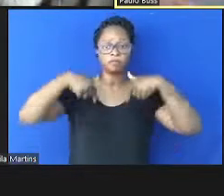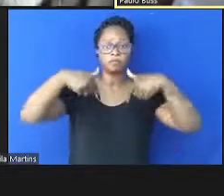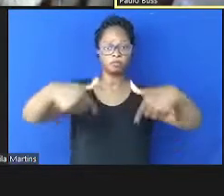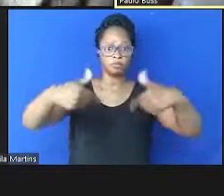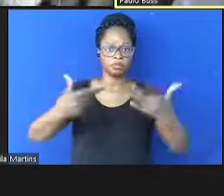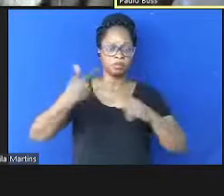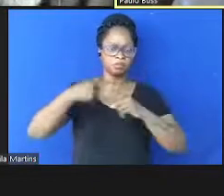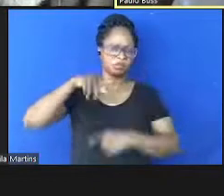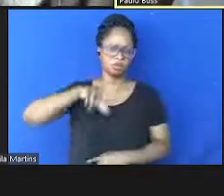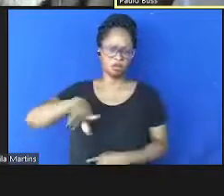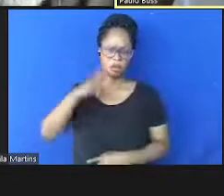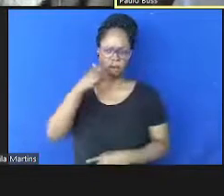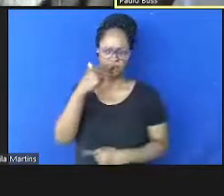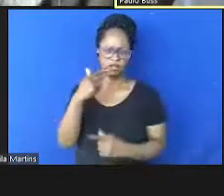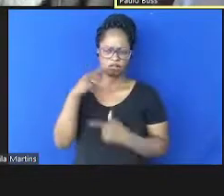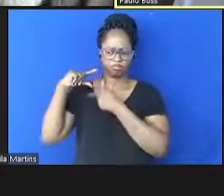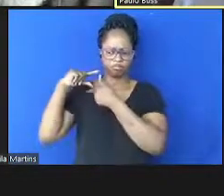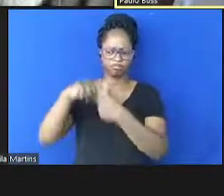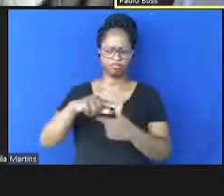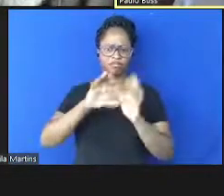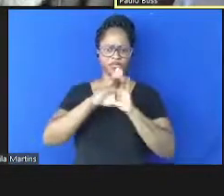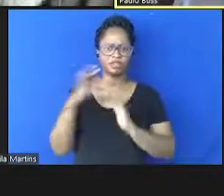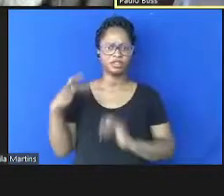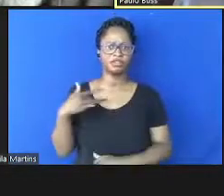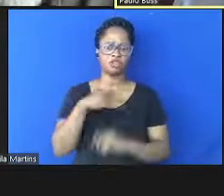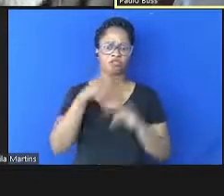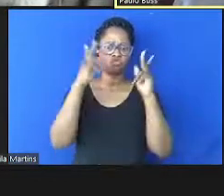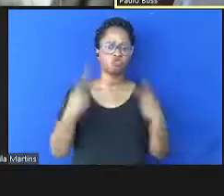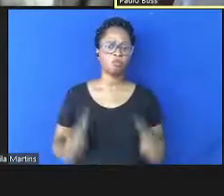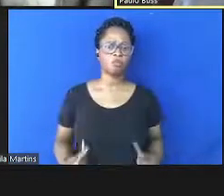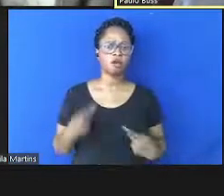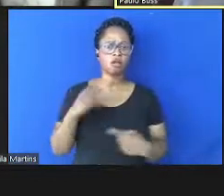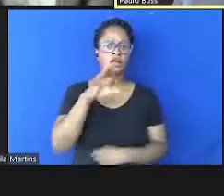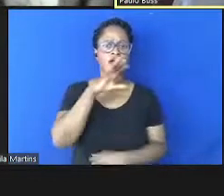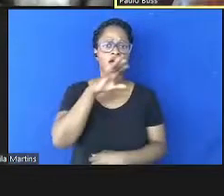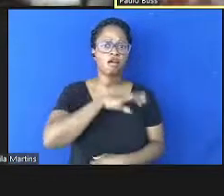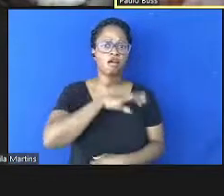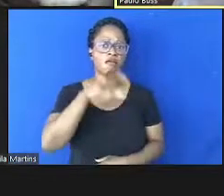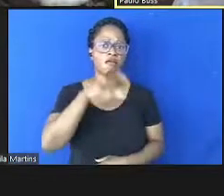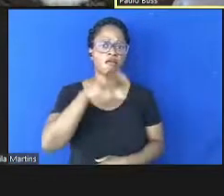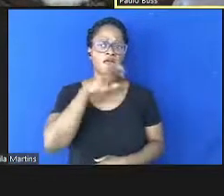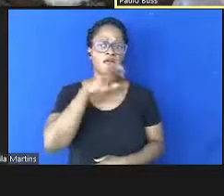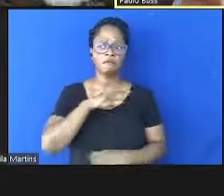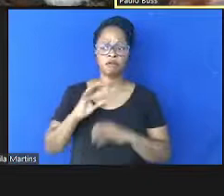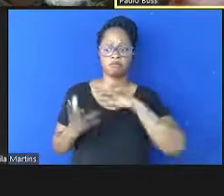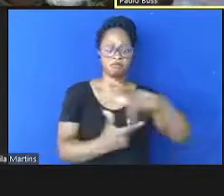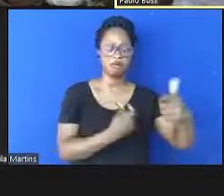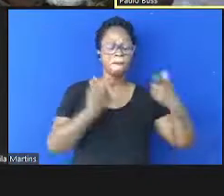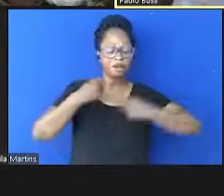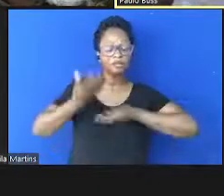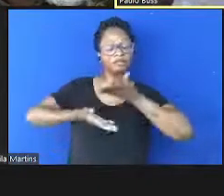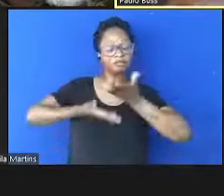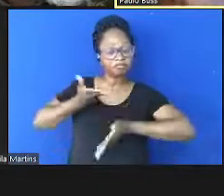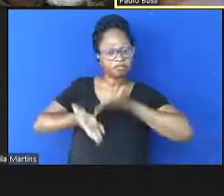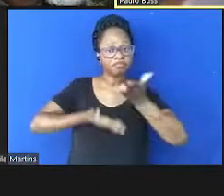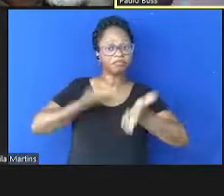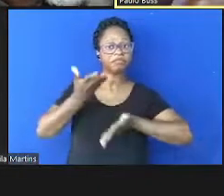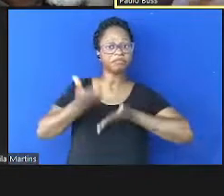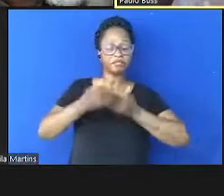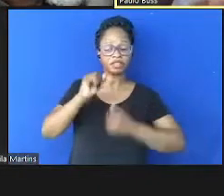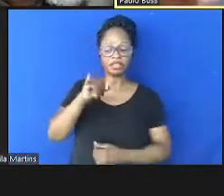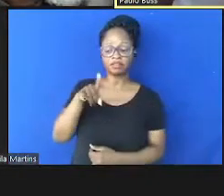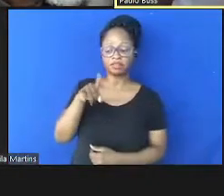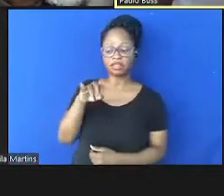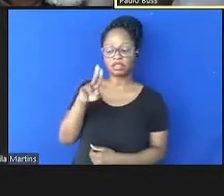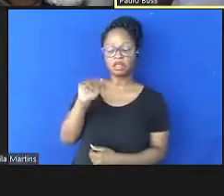o tradicional conceito de saúde humana, animal e de ecossistemas. Terá que ser tratada a sindemia com